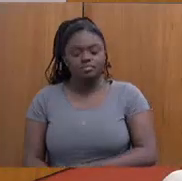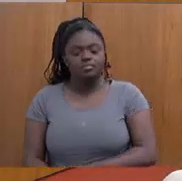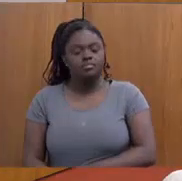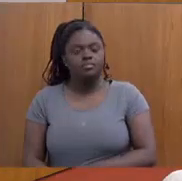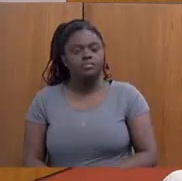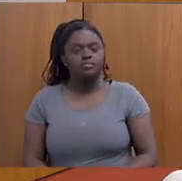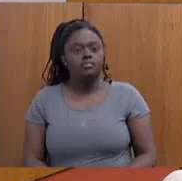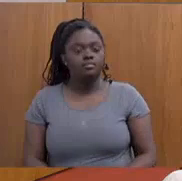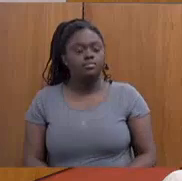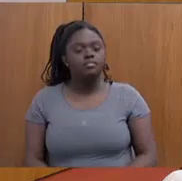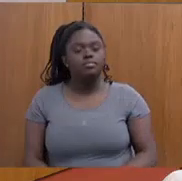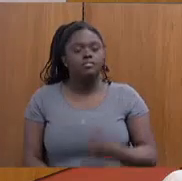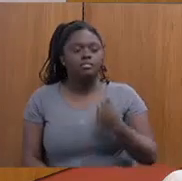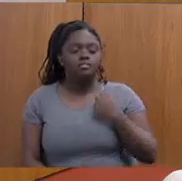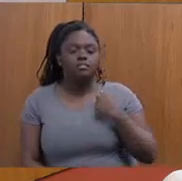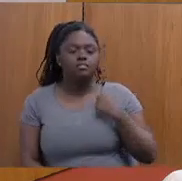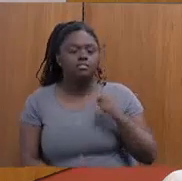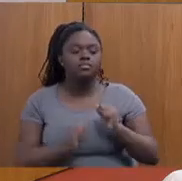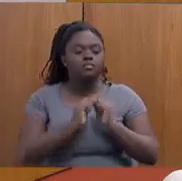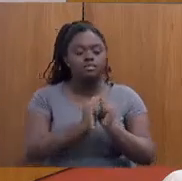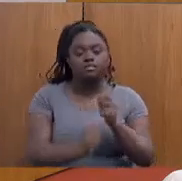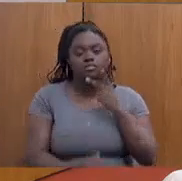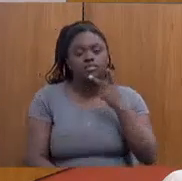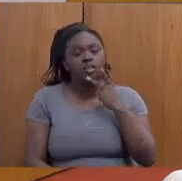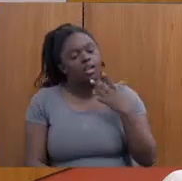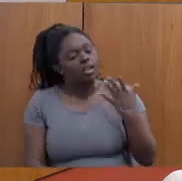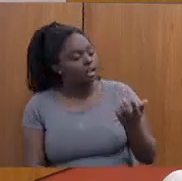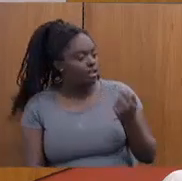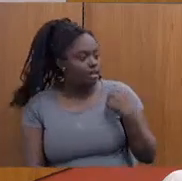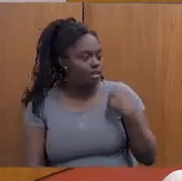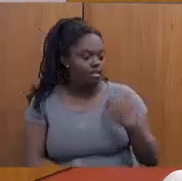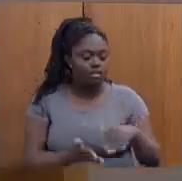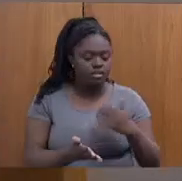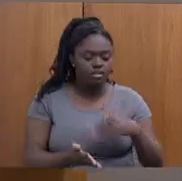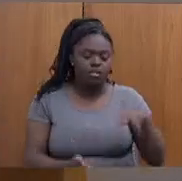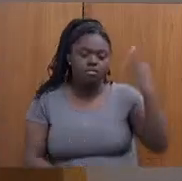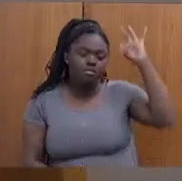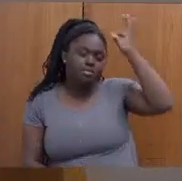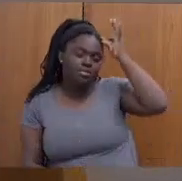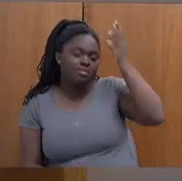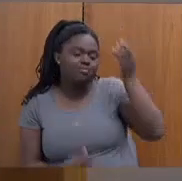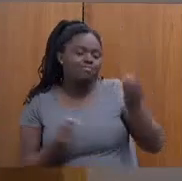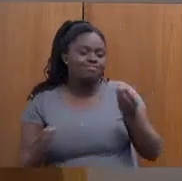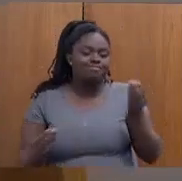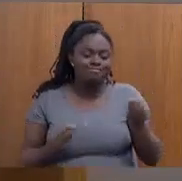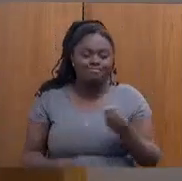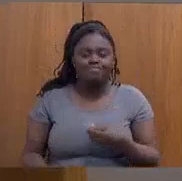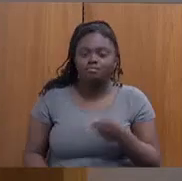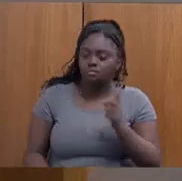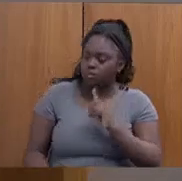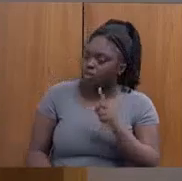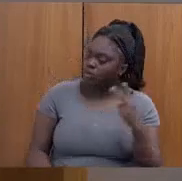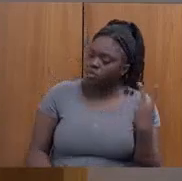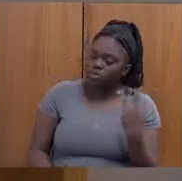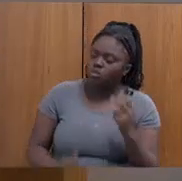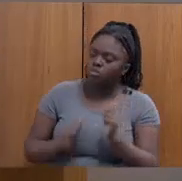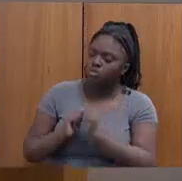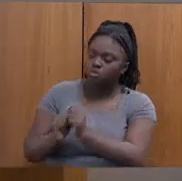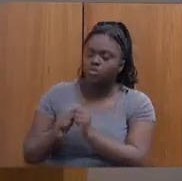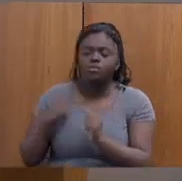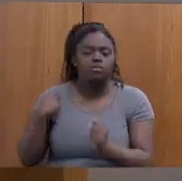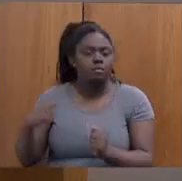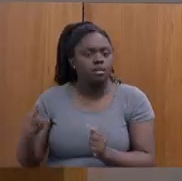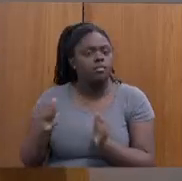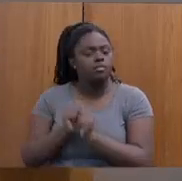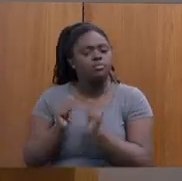Isso, eu estive com ela, ela falou, aí eu e a secretária de Espírito Santo, ficamos meio assim, falei, nós vamos juntas, eu e você lá, nós estamos para ir lá, eu e